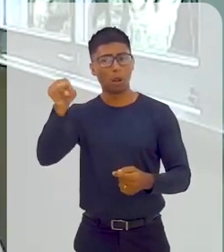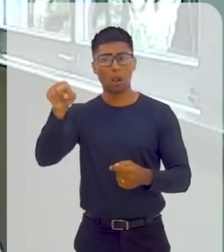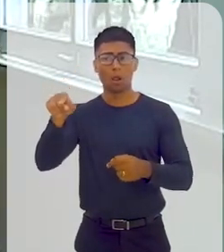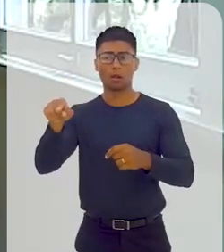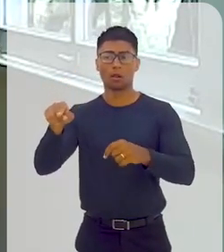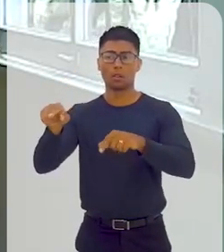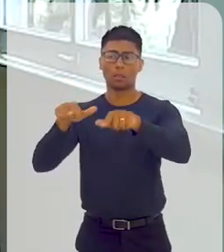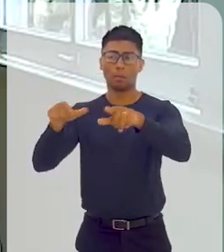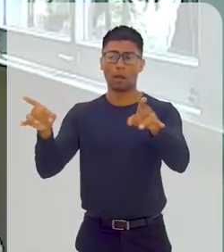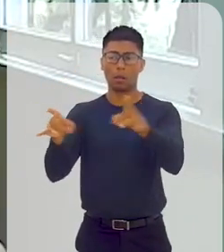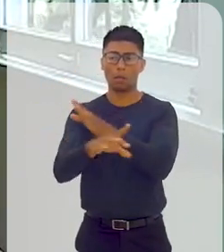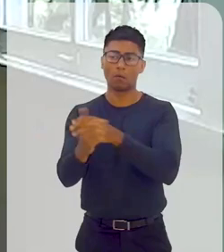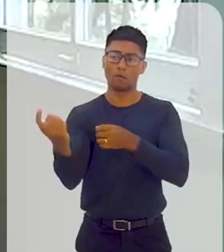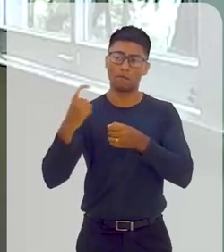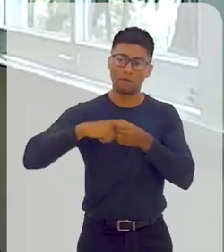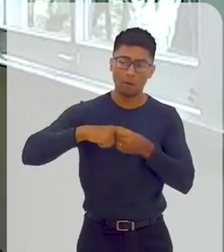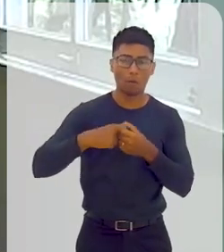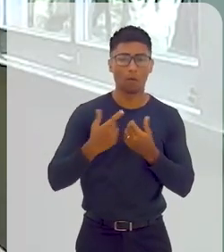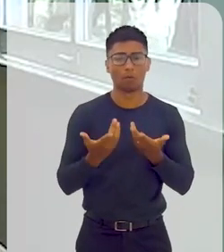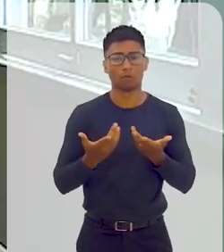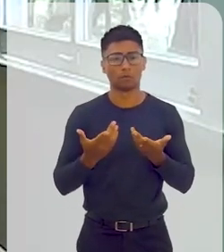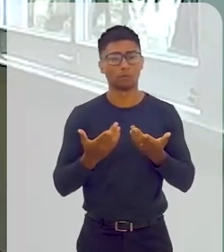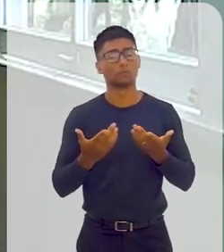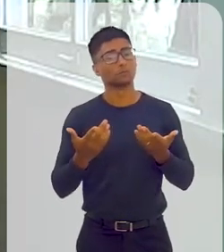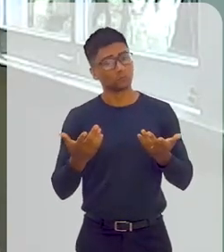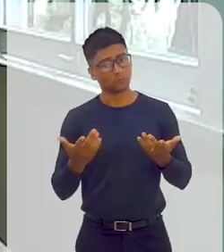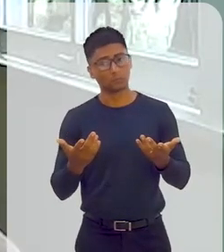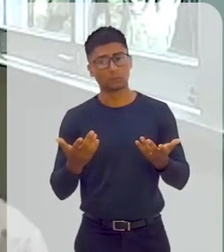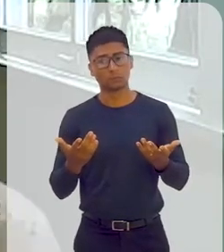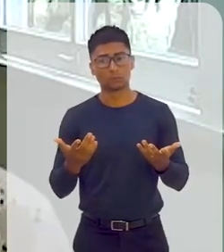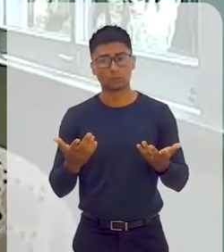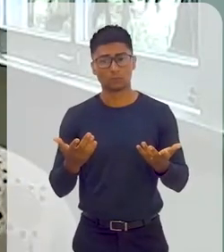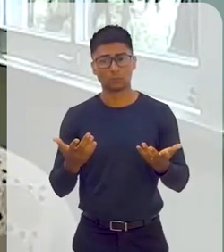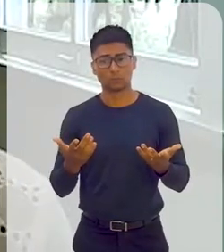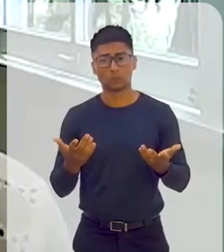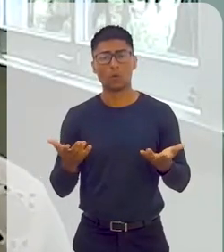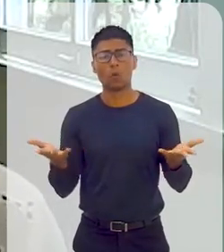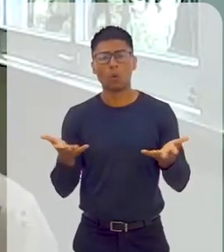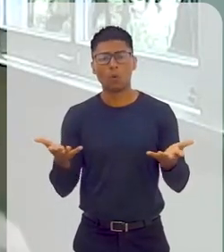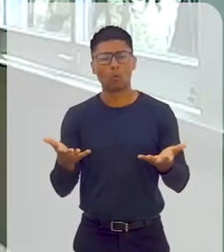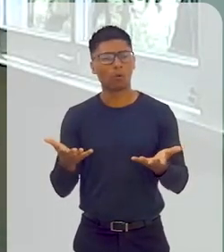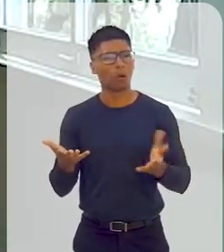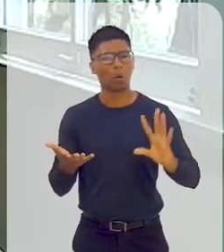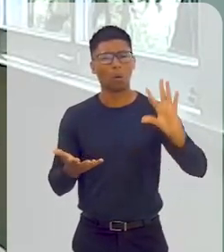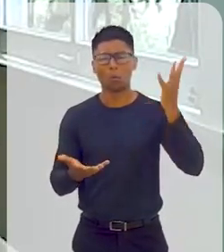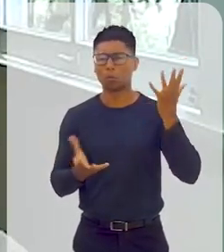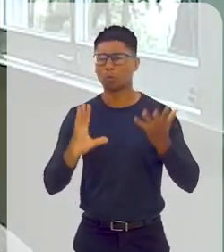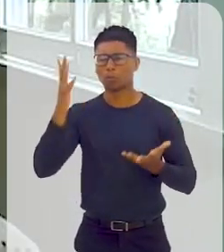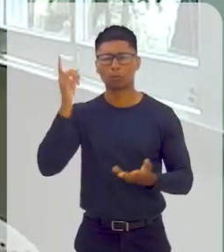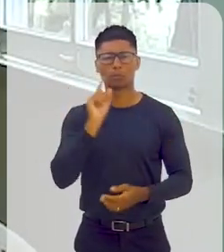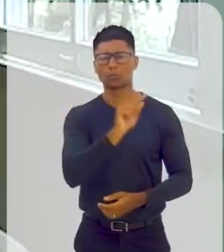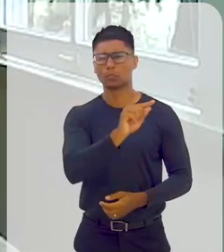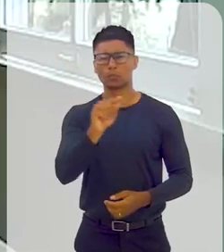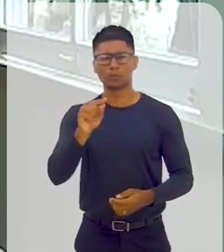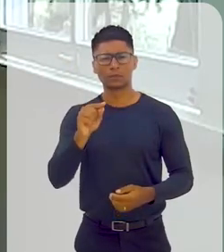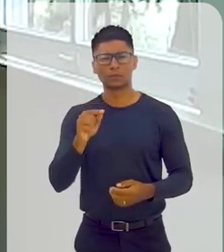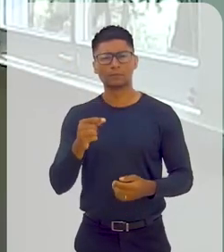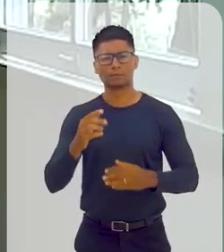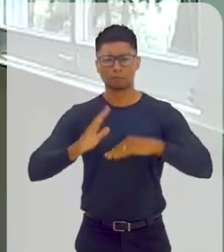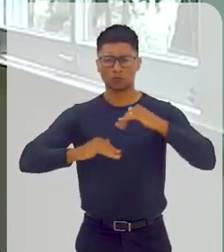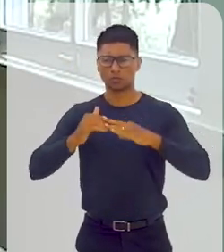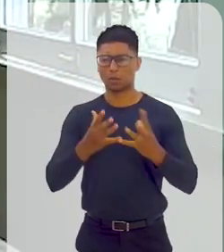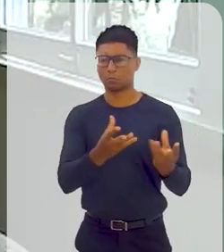e havia isso. E o que acontece é que houve um esvaziamento total, muitos já se aposentaram, não houve